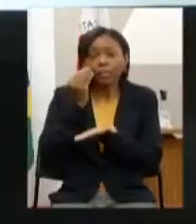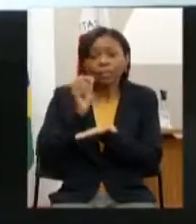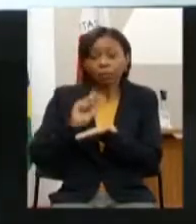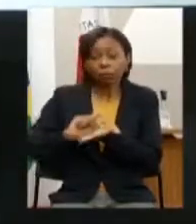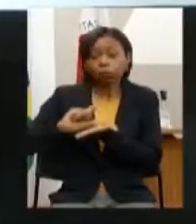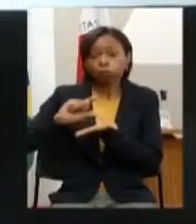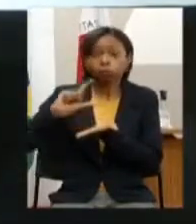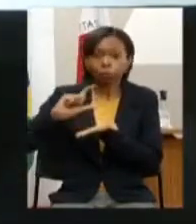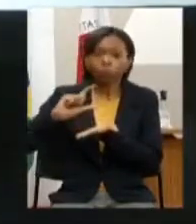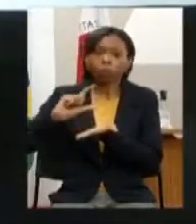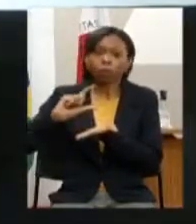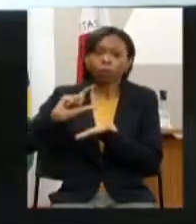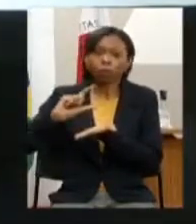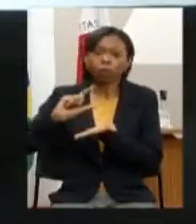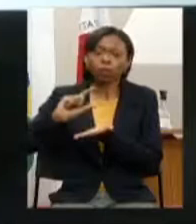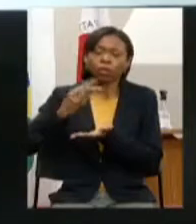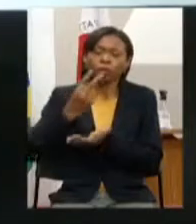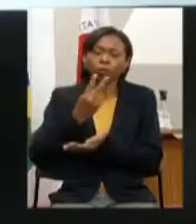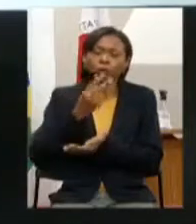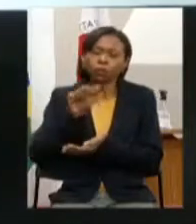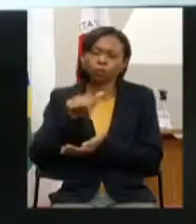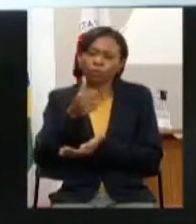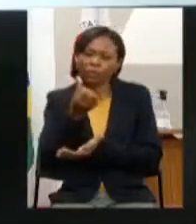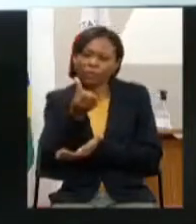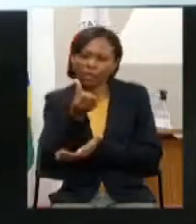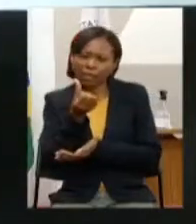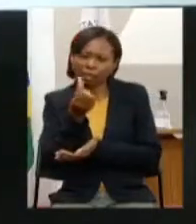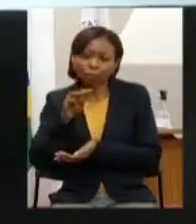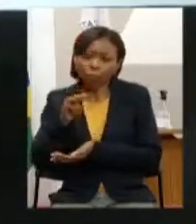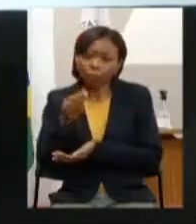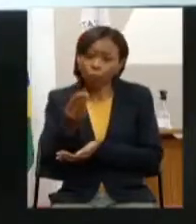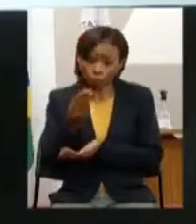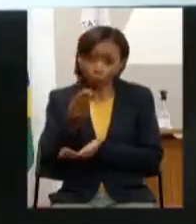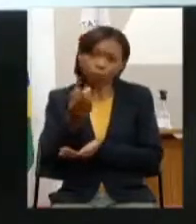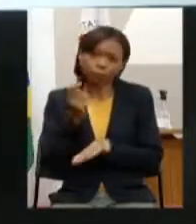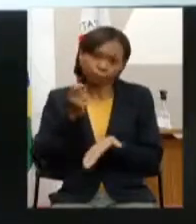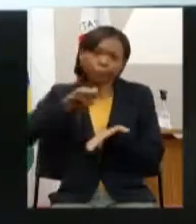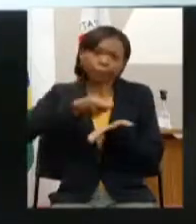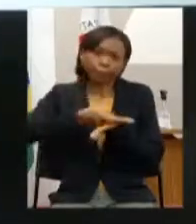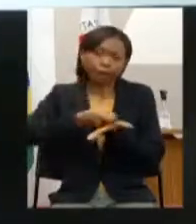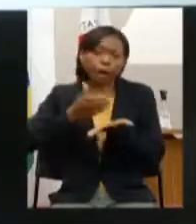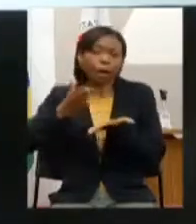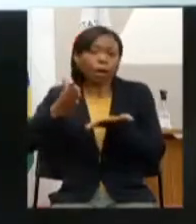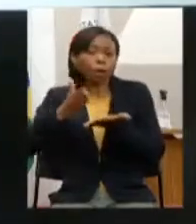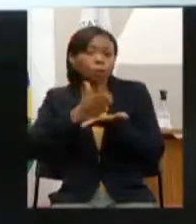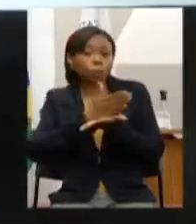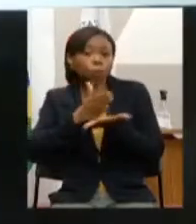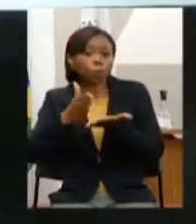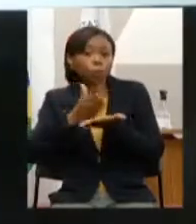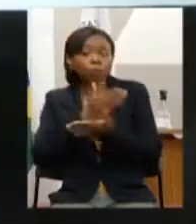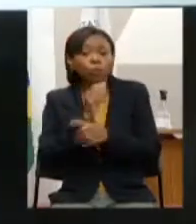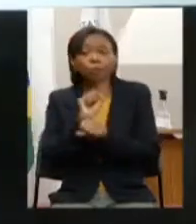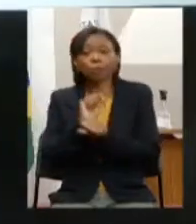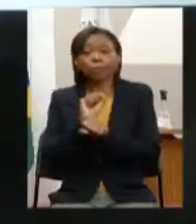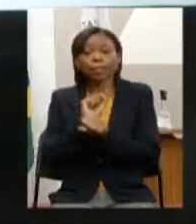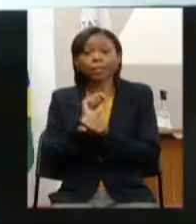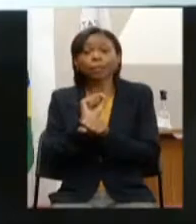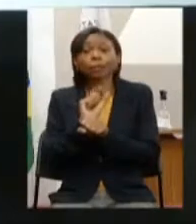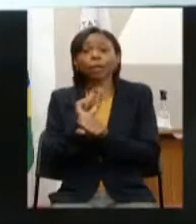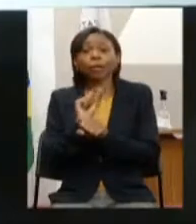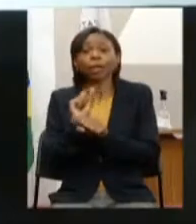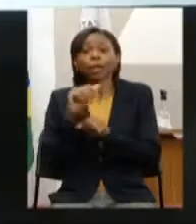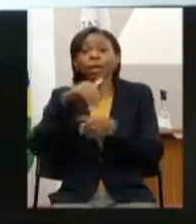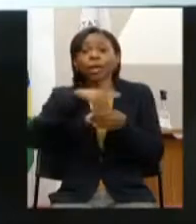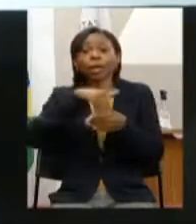hoje já liberado 2,6 milhões para execução alguns deles provavelmente esperando passar a perida eleitoral para retomar